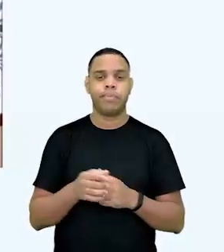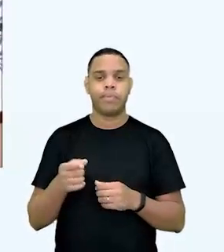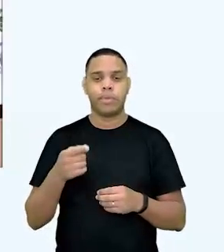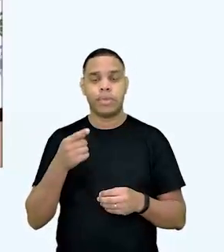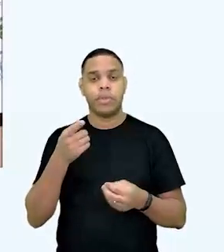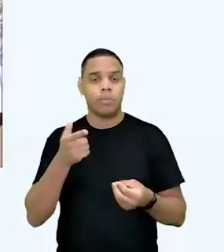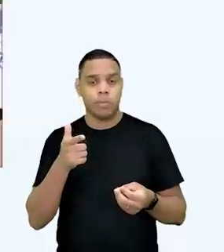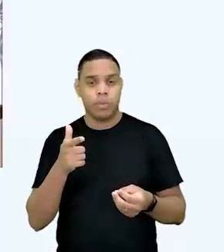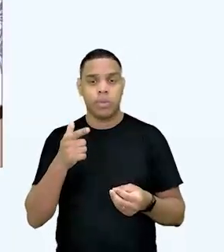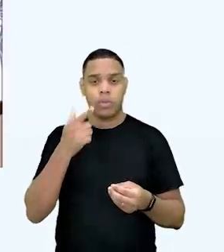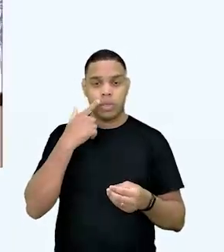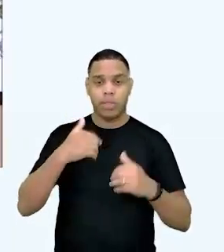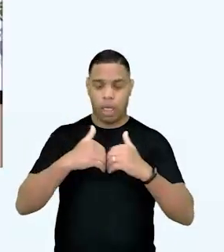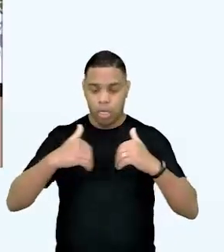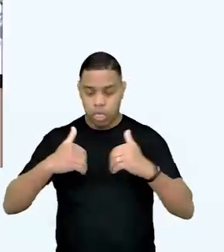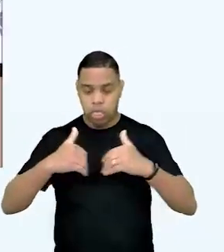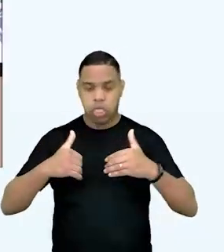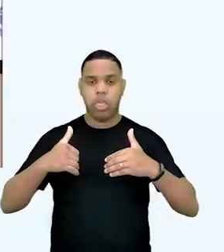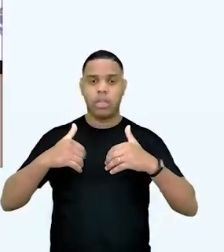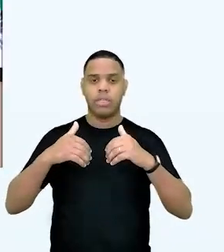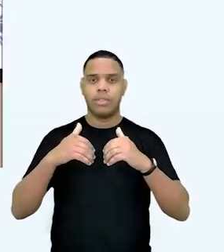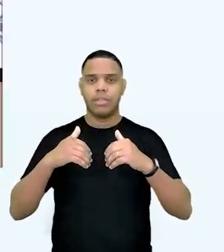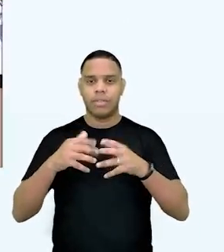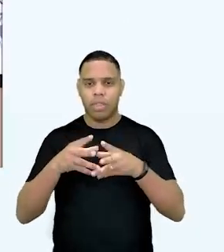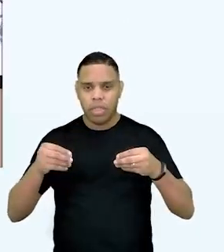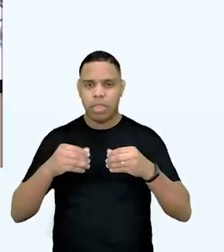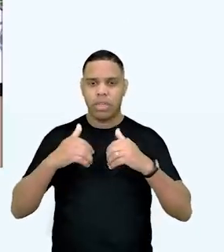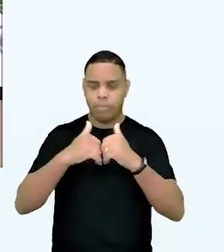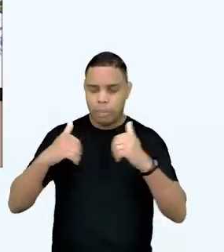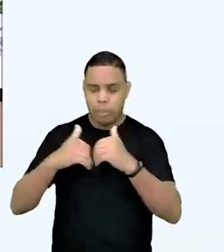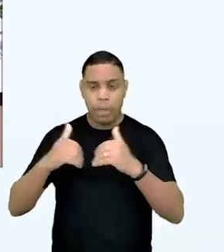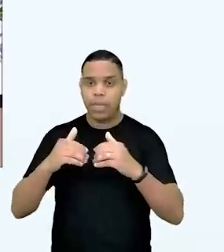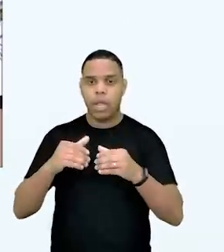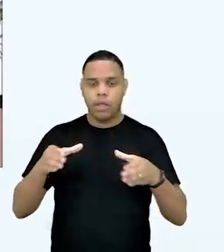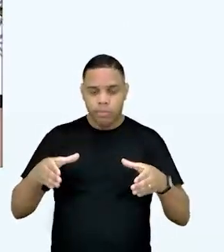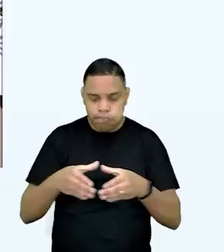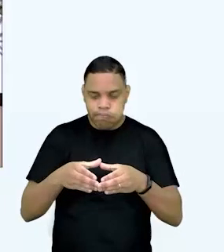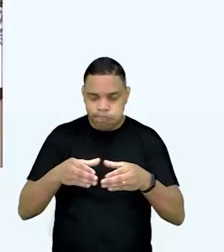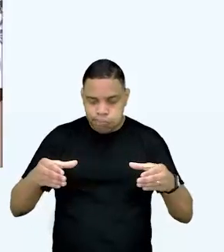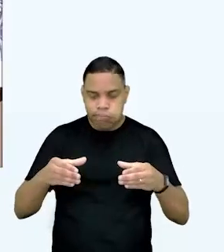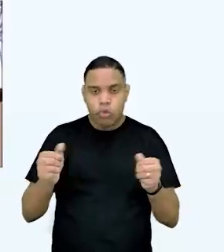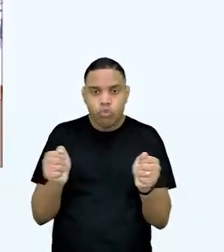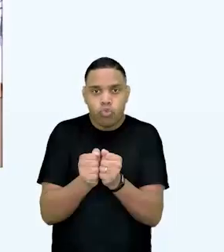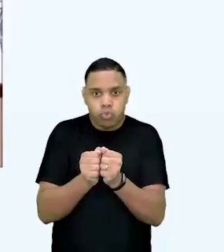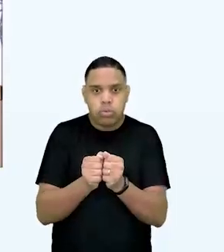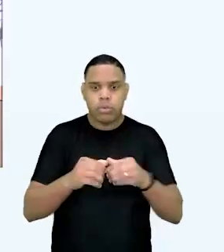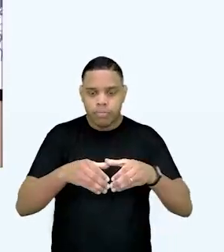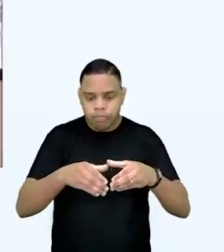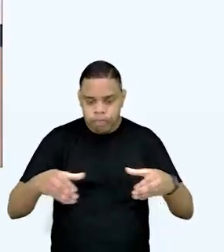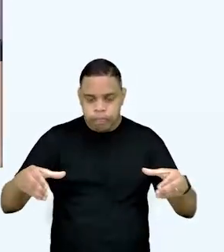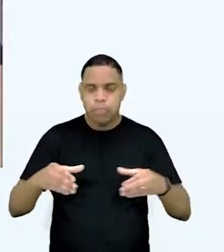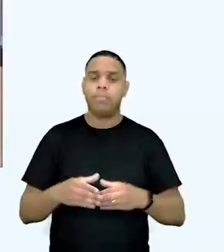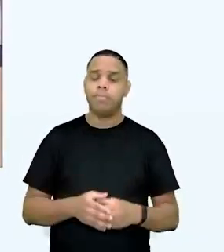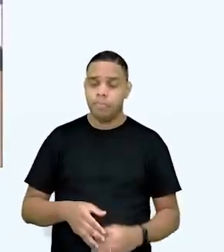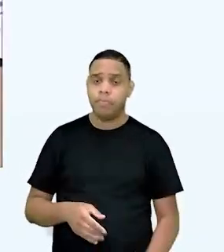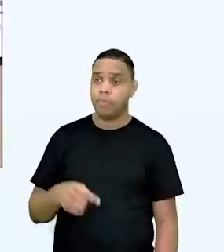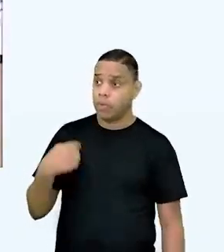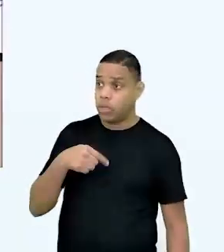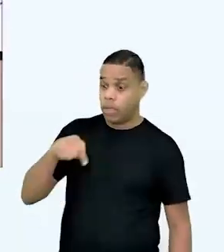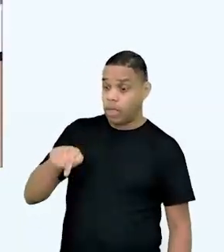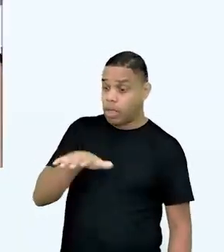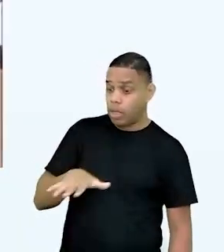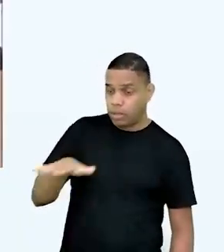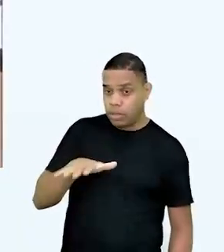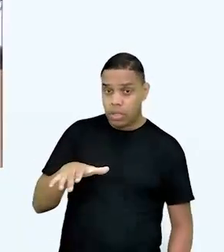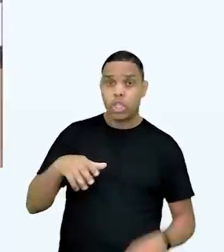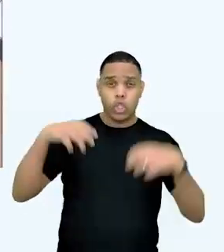Nenhum lugar em que se separa essa peça única, né? Nenhuma estrutura que separa isso. O Naya, a gente está numa